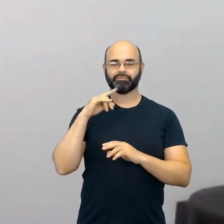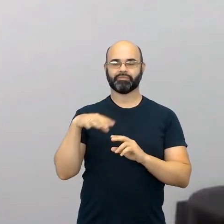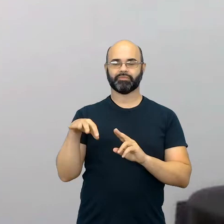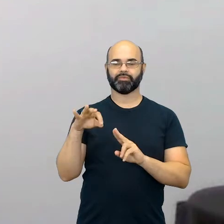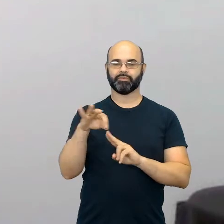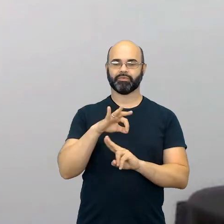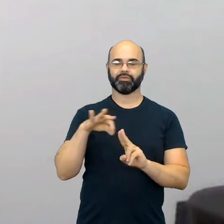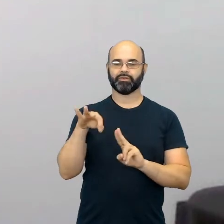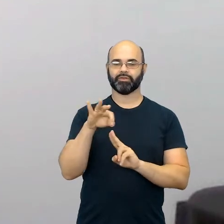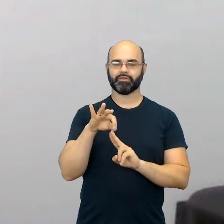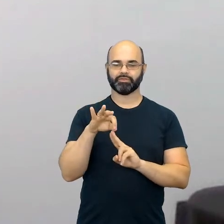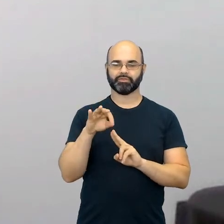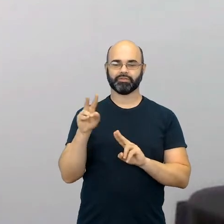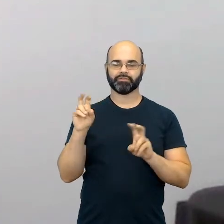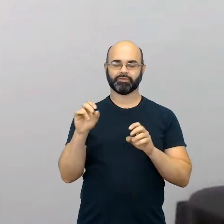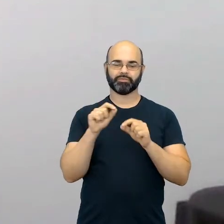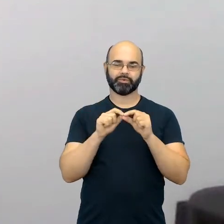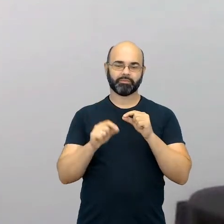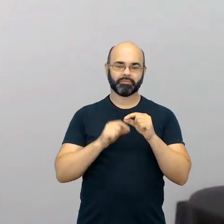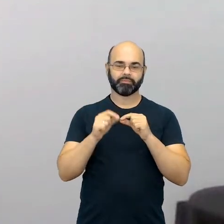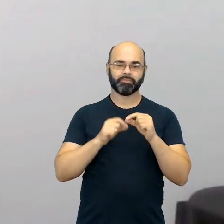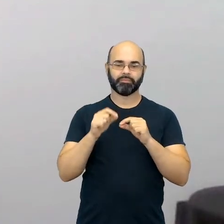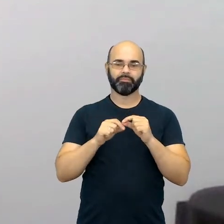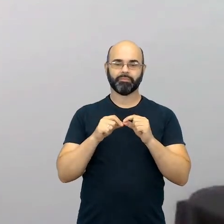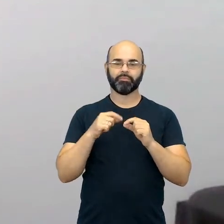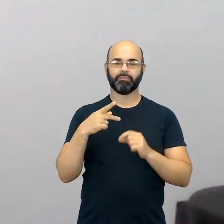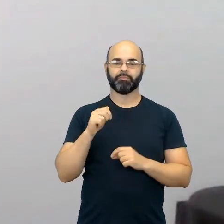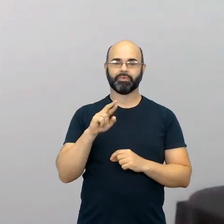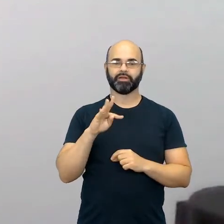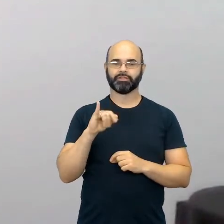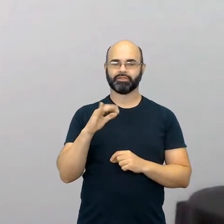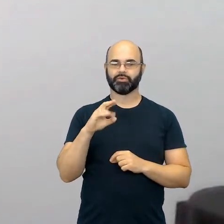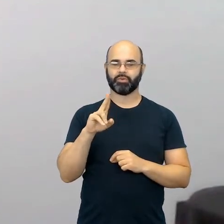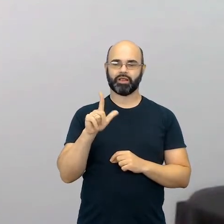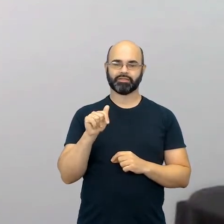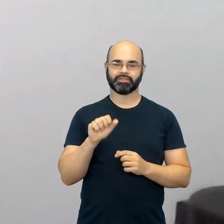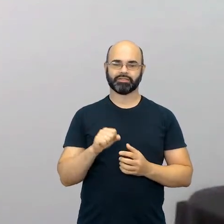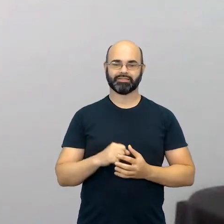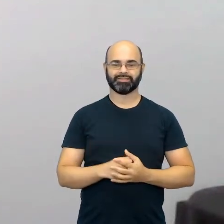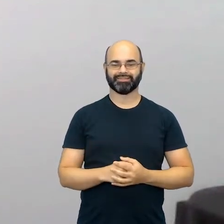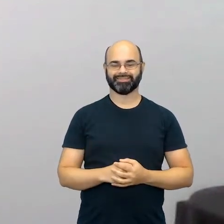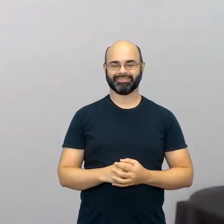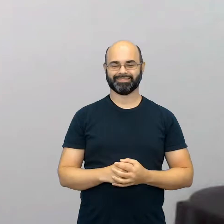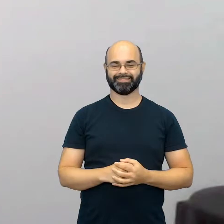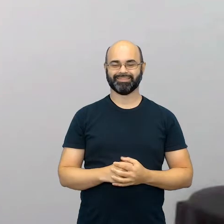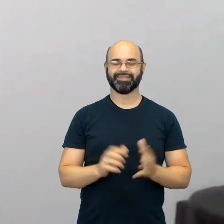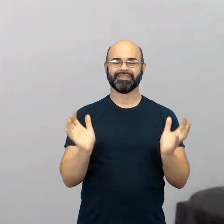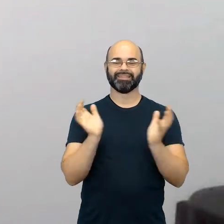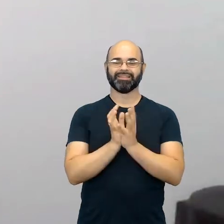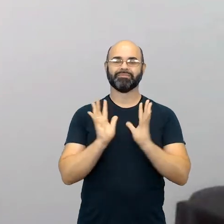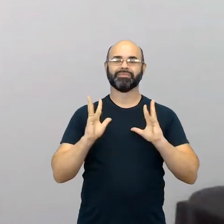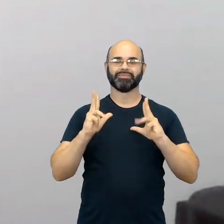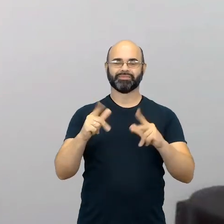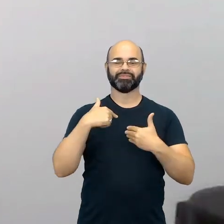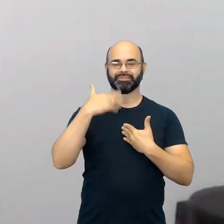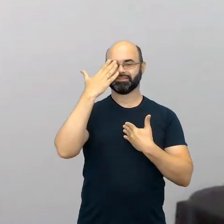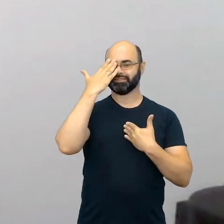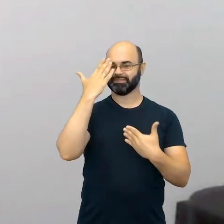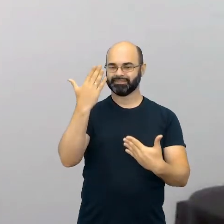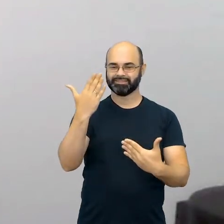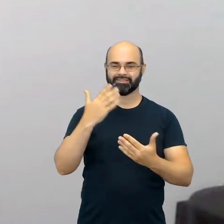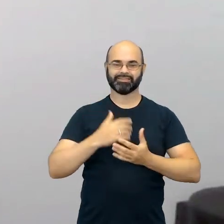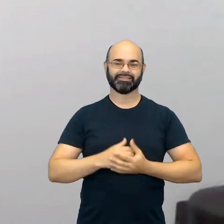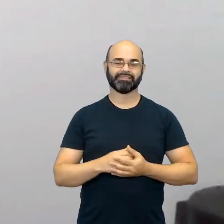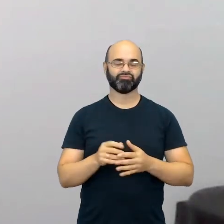Agradeço então a toda a equipe que trabalha aí com a gente na área, elaborando as